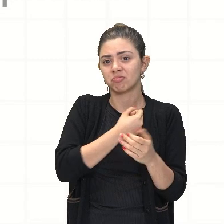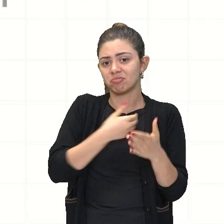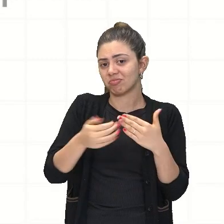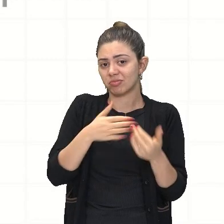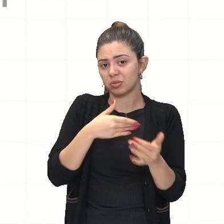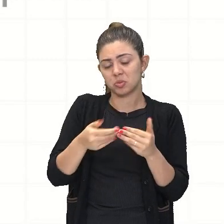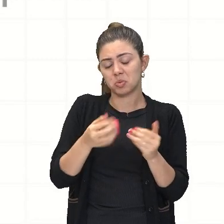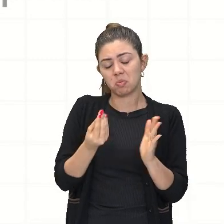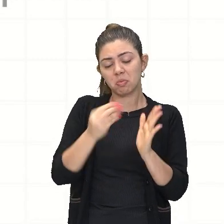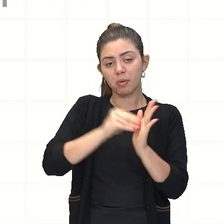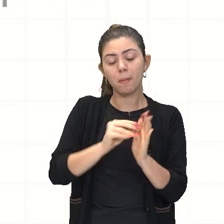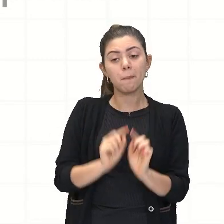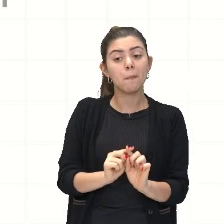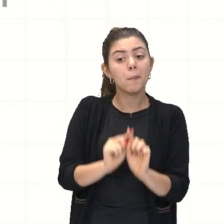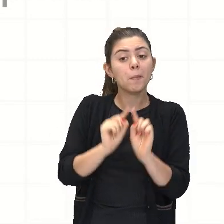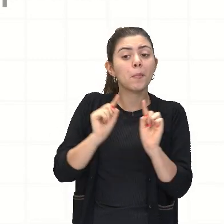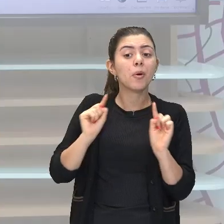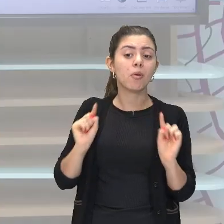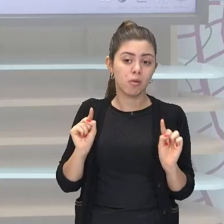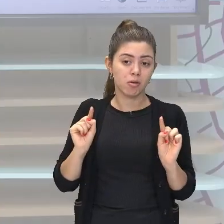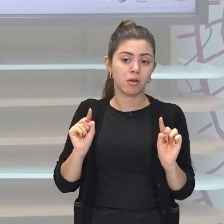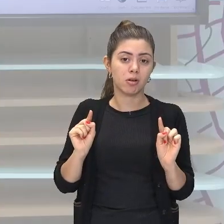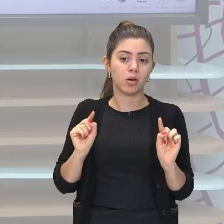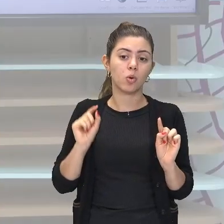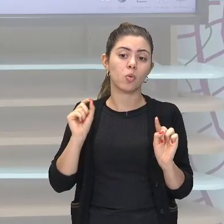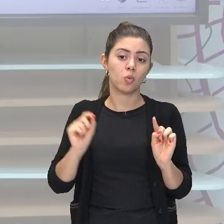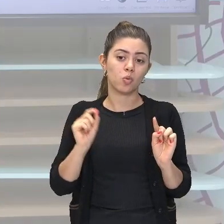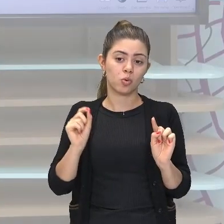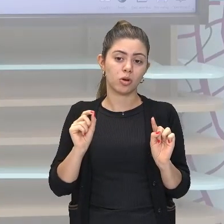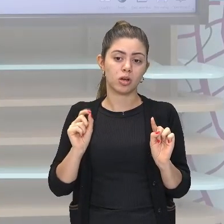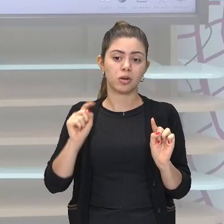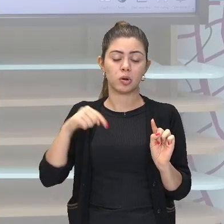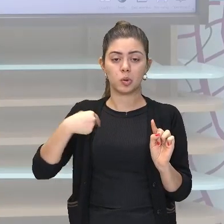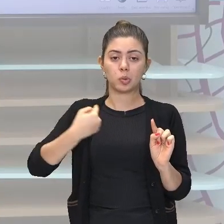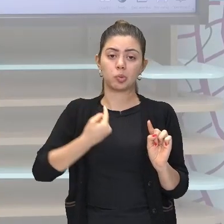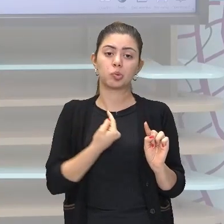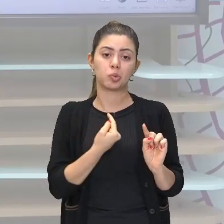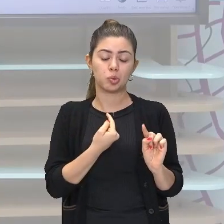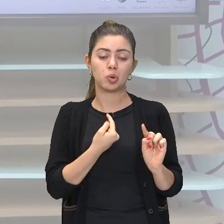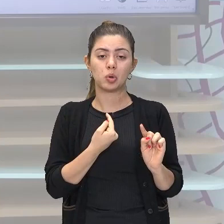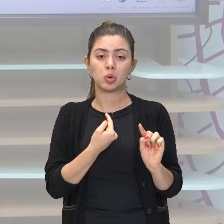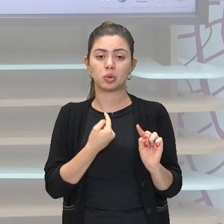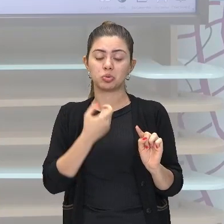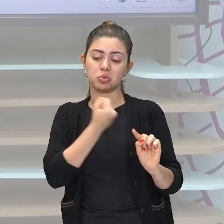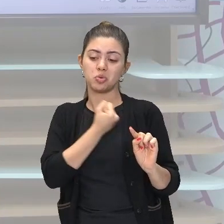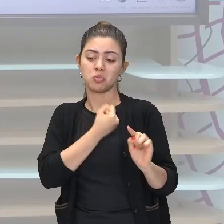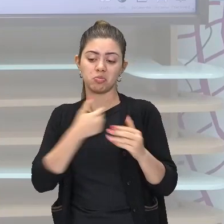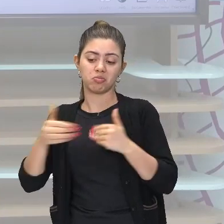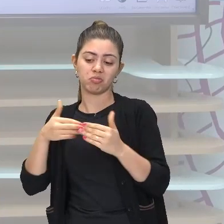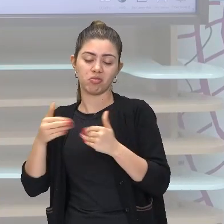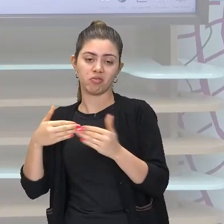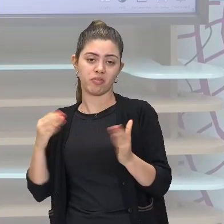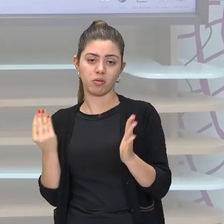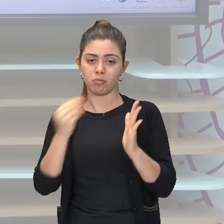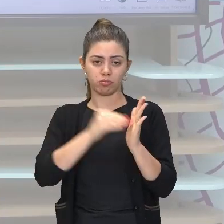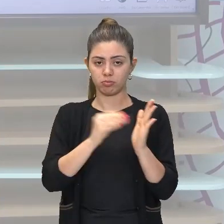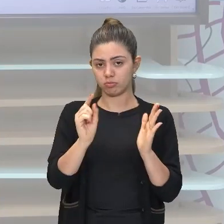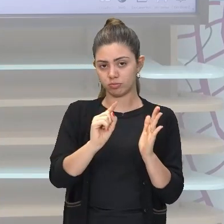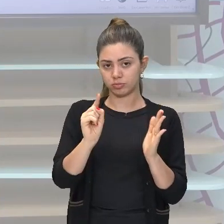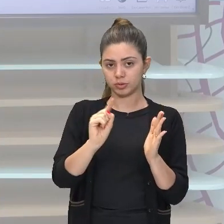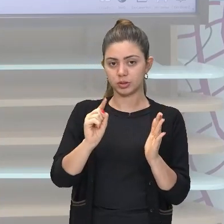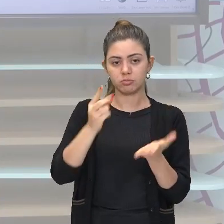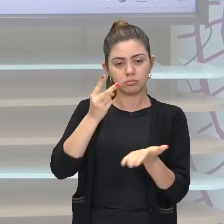porém, porém, nós não vamos substituir por qualquer valor. Sempre